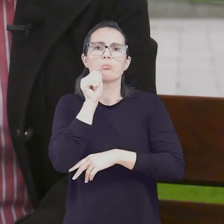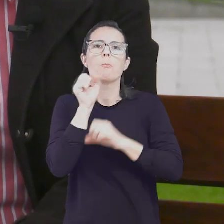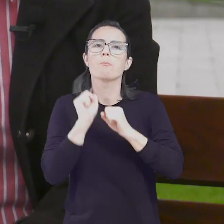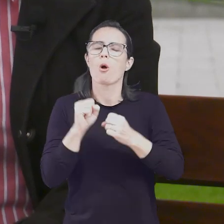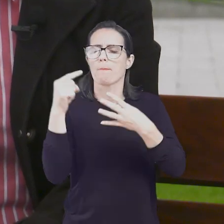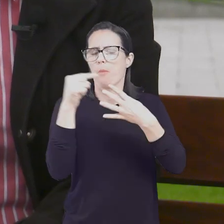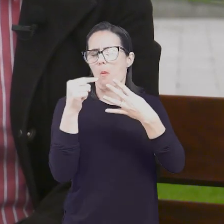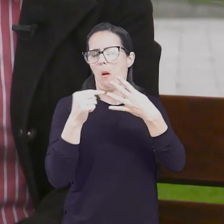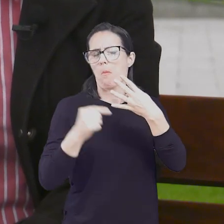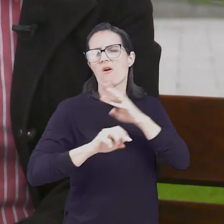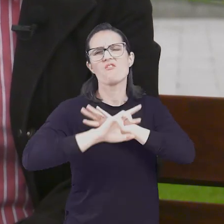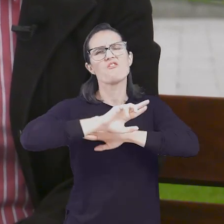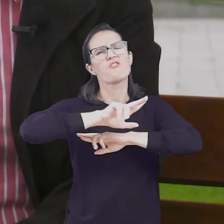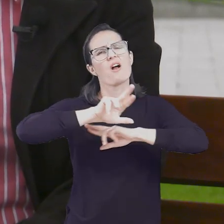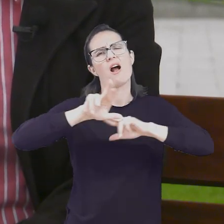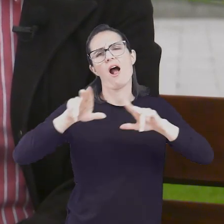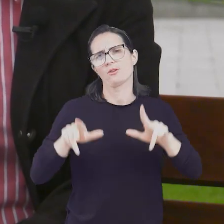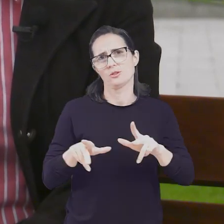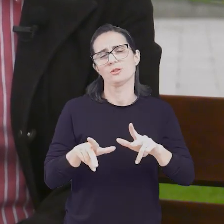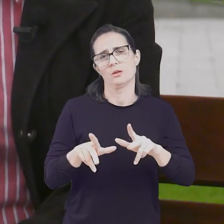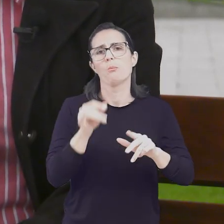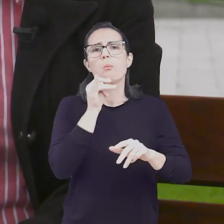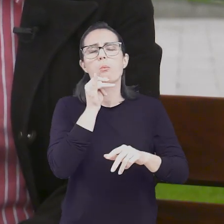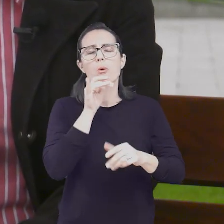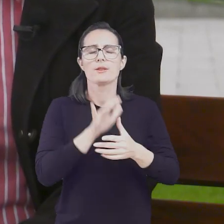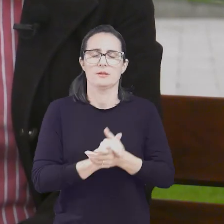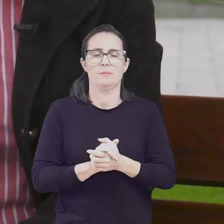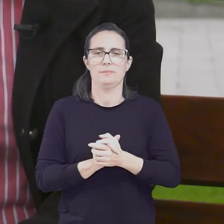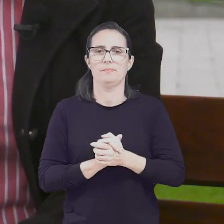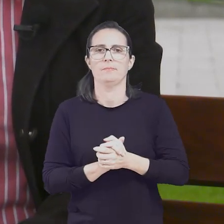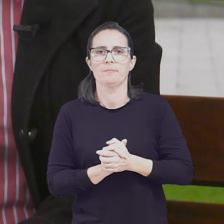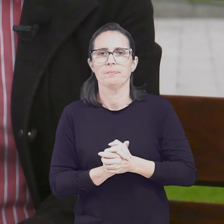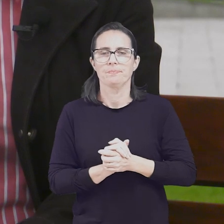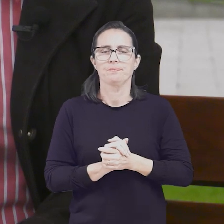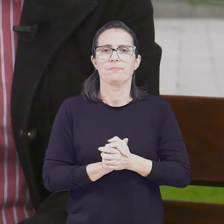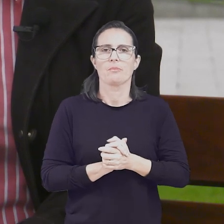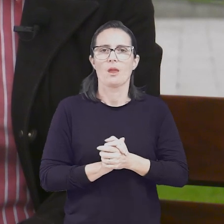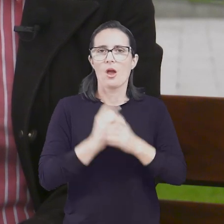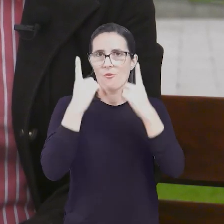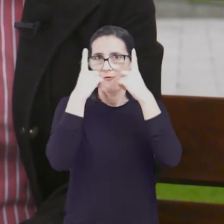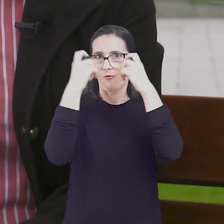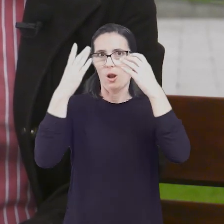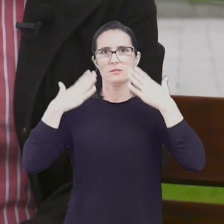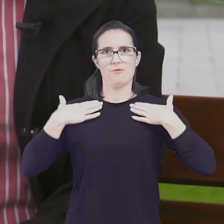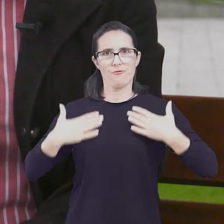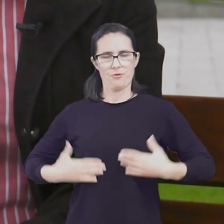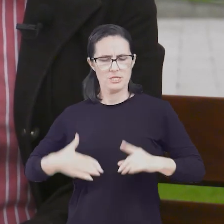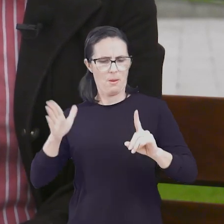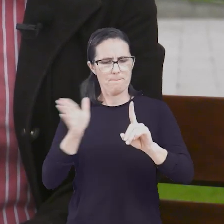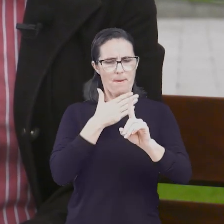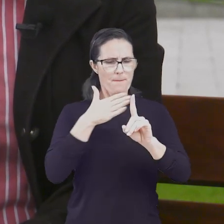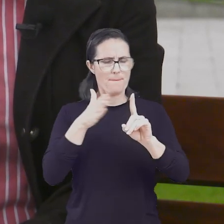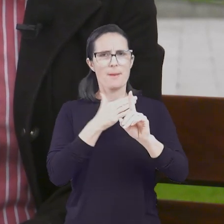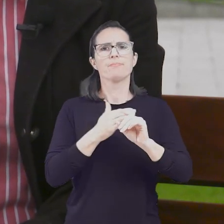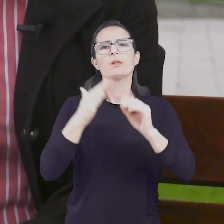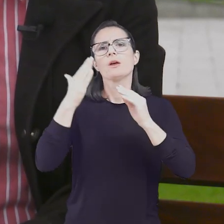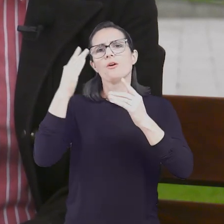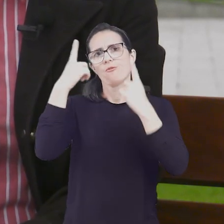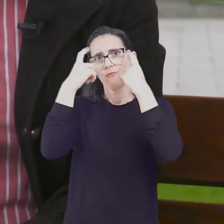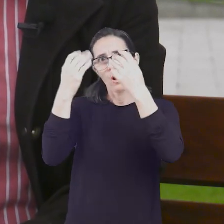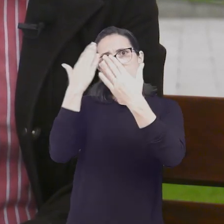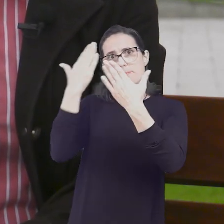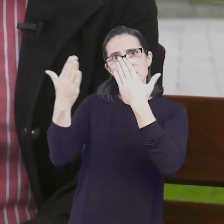violência contra a mulher pode se manifestar de várias formas, especificadas como, por exemplo, violência